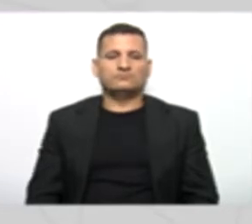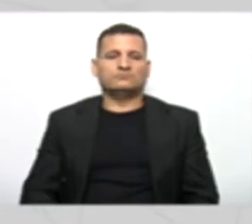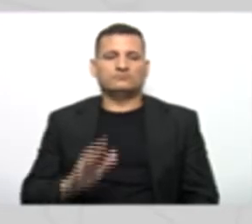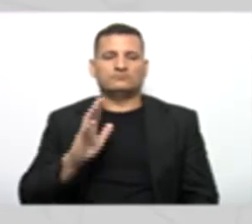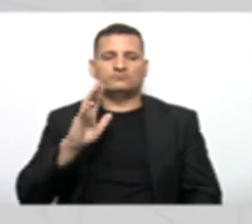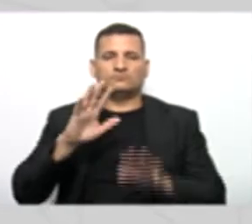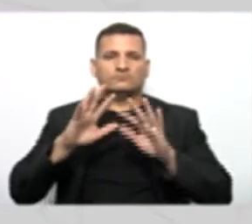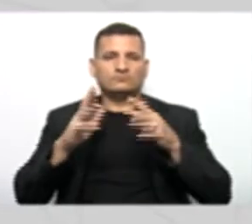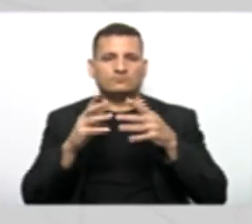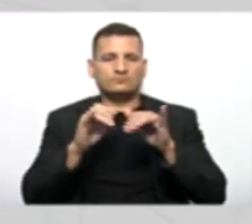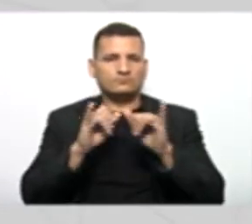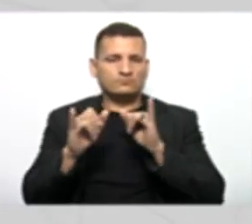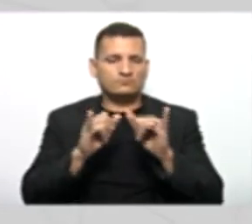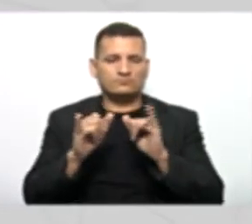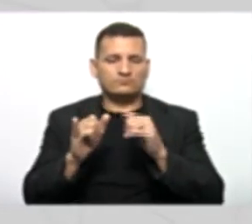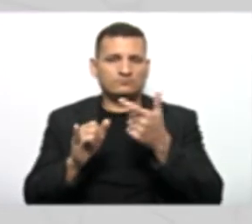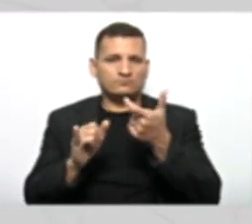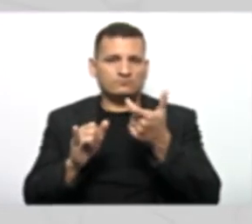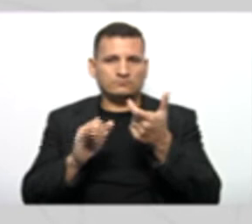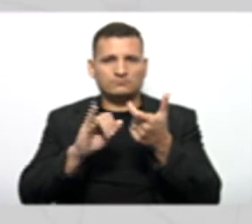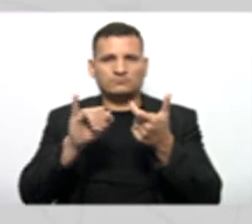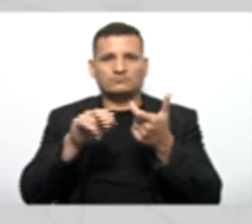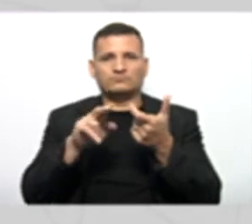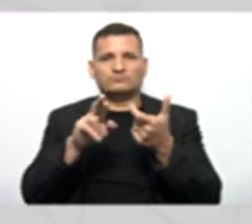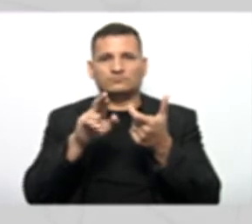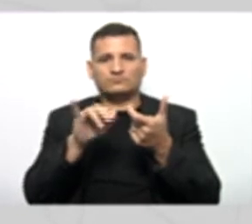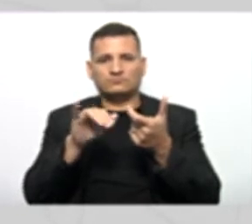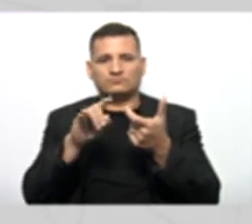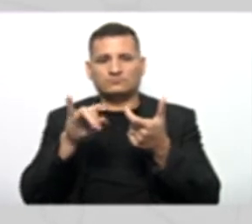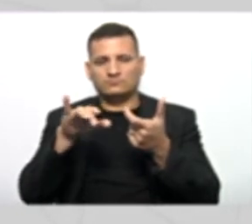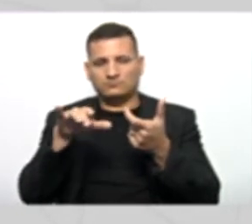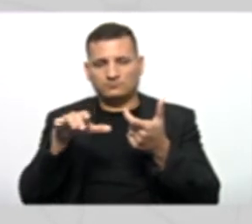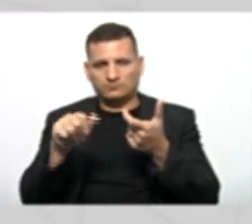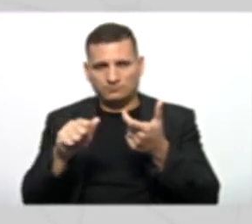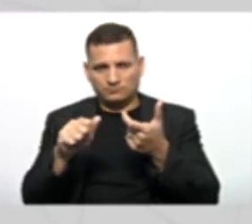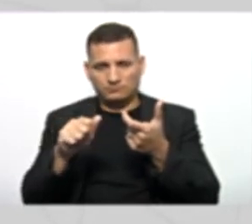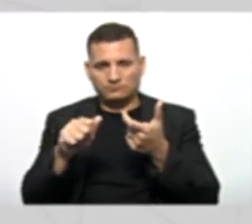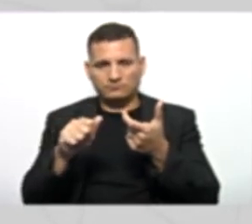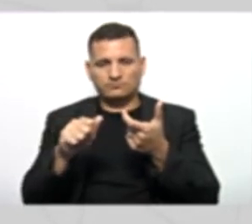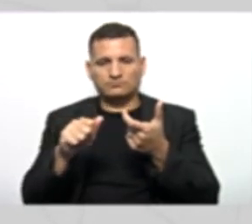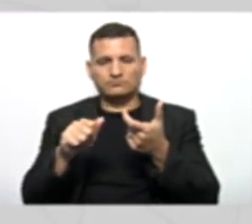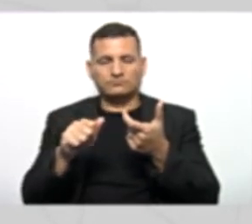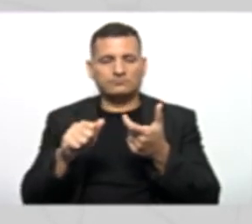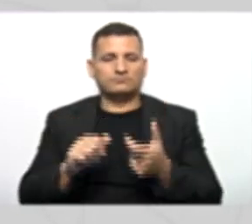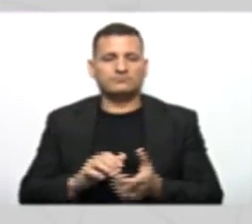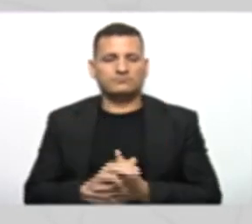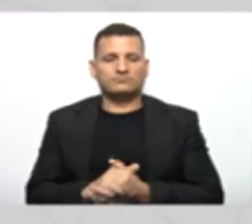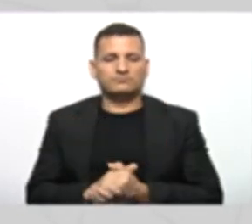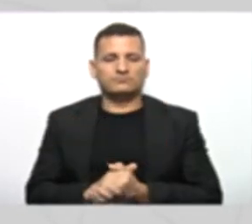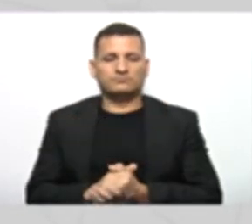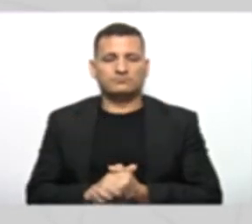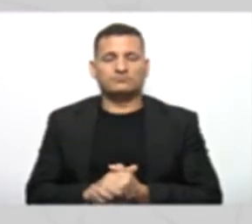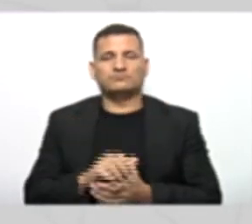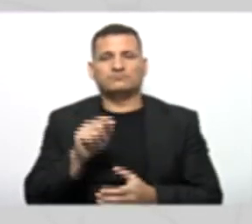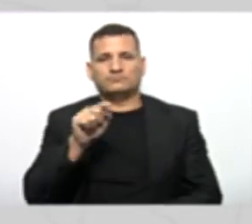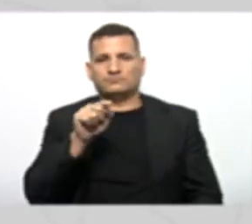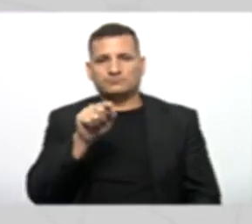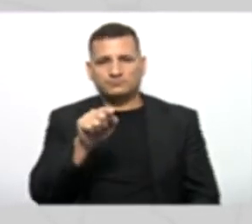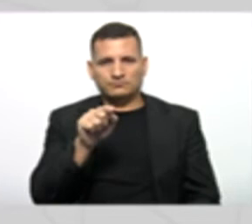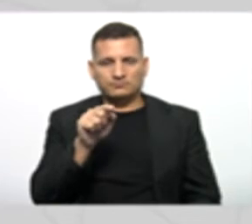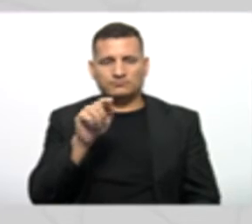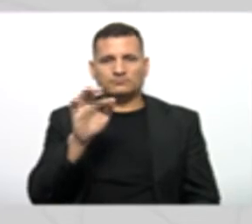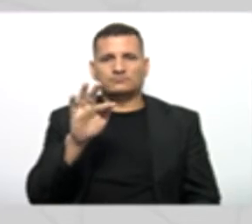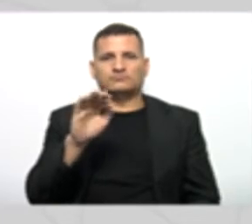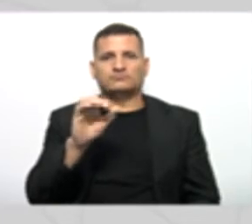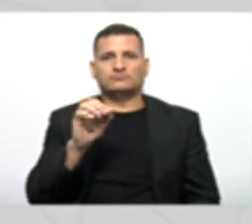informações Do objeto Pessoa jurídica Assim como foi feito Na classe Pessoa física Não podendo esquecer Aqui depois Da aspas Do